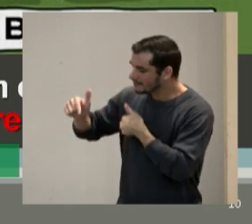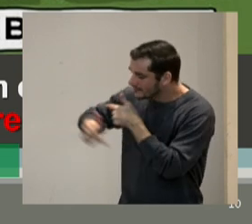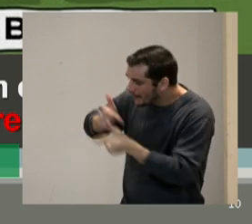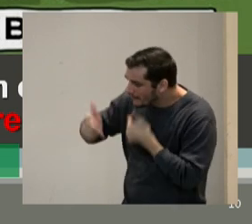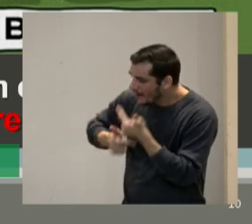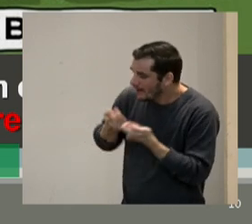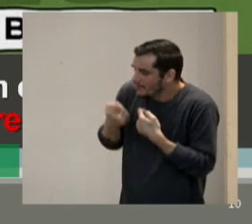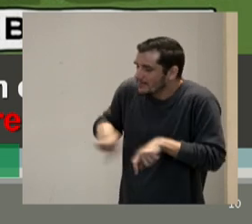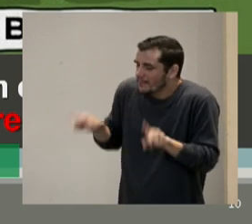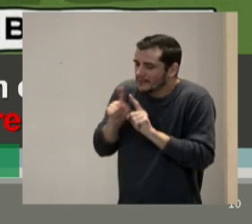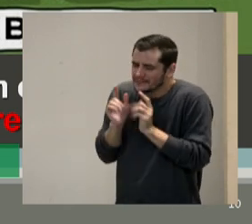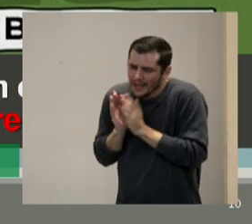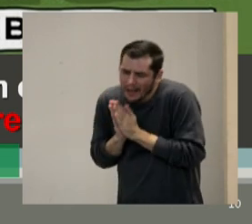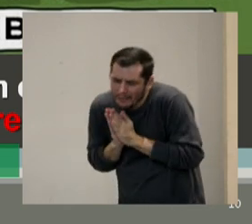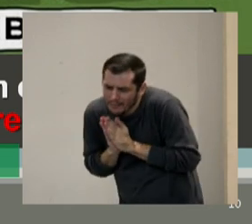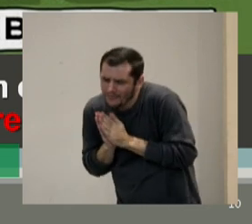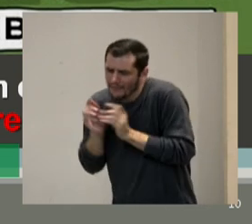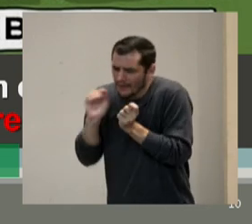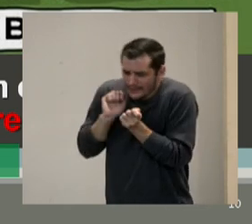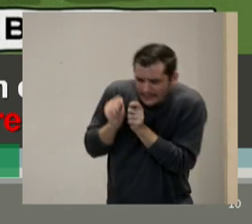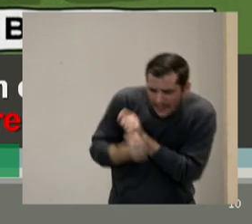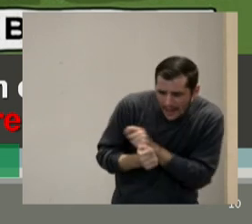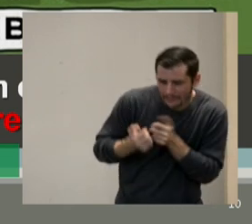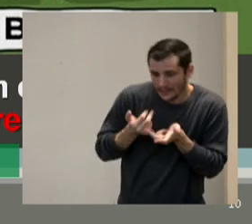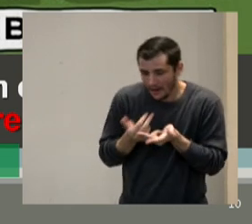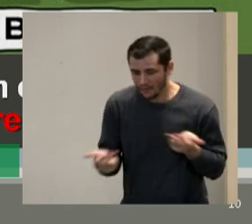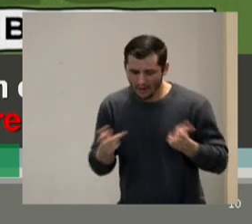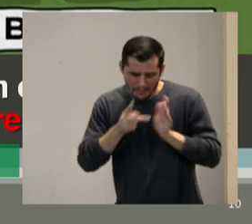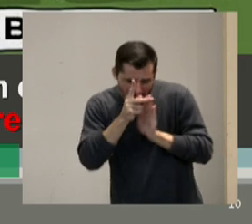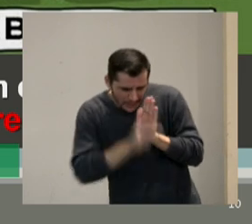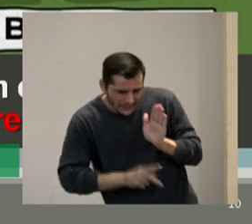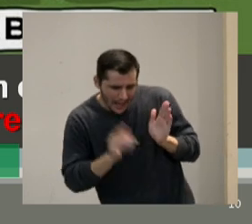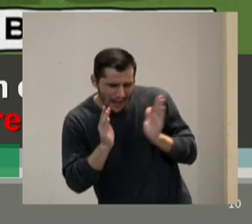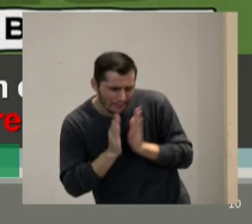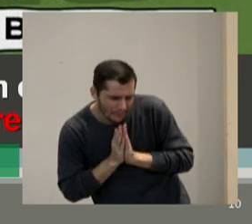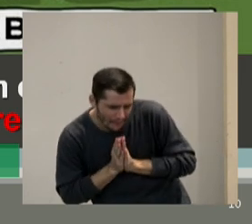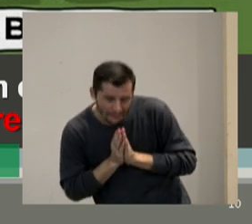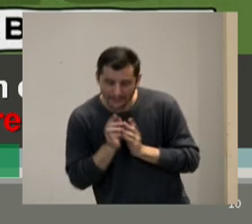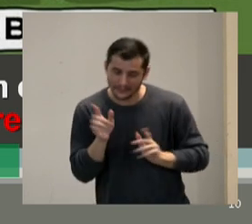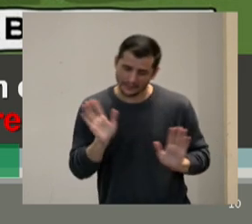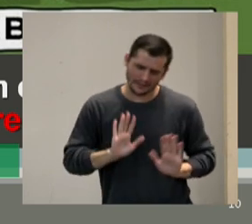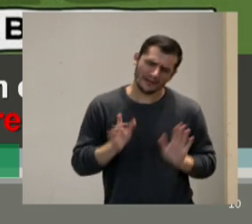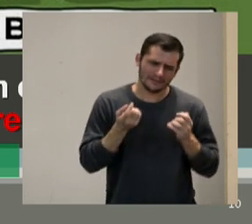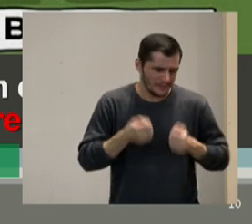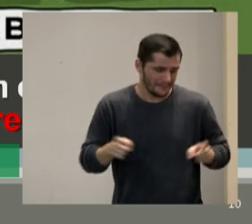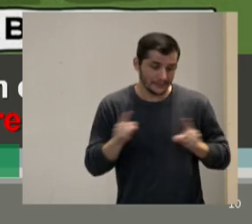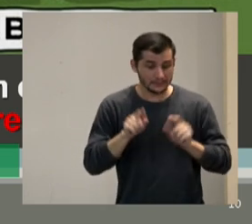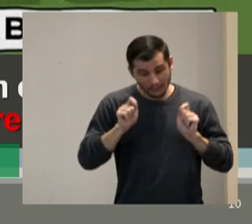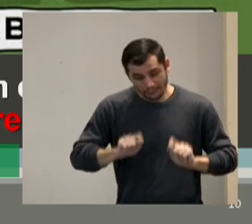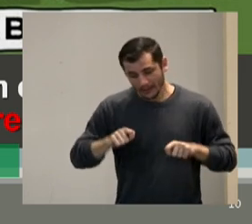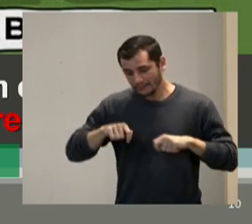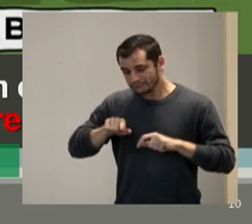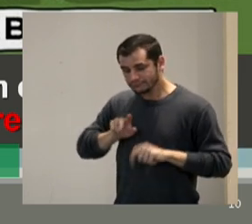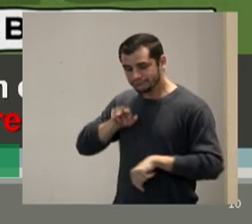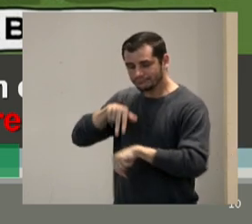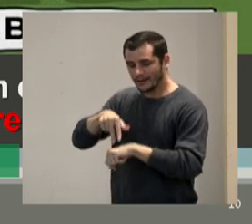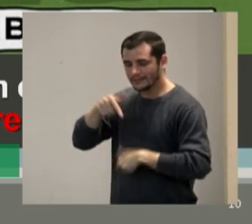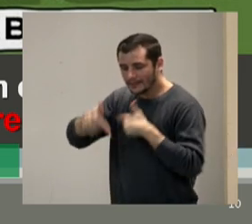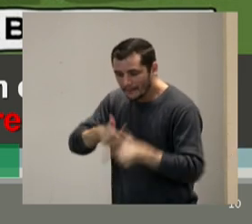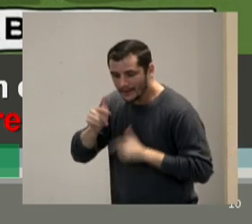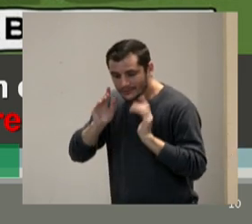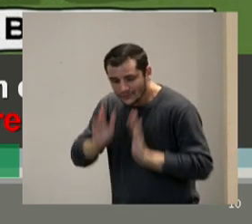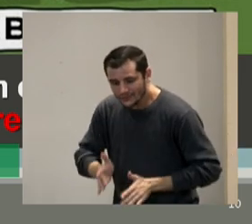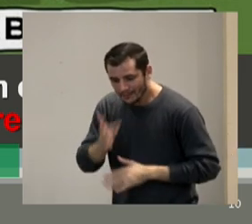implorando por adaptação implorando por um projeto implorando por isso não hora que você for lá procurar um emprego